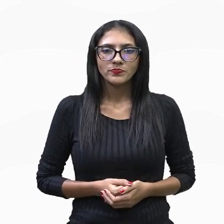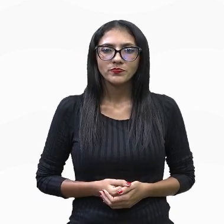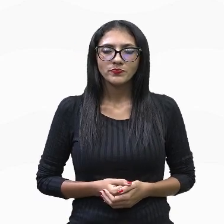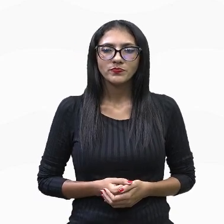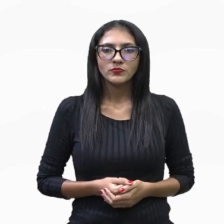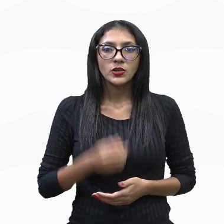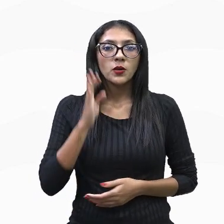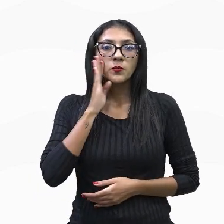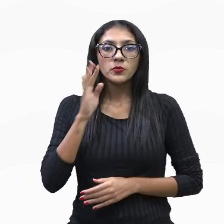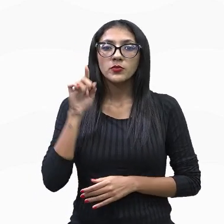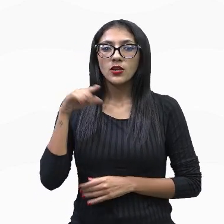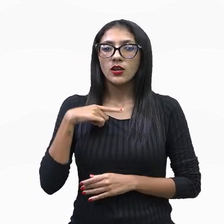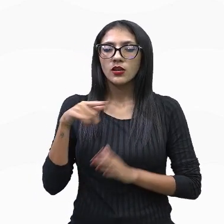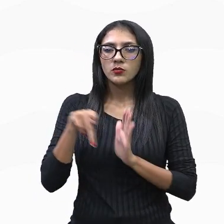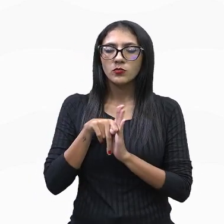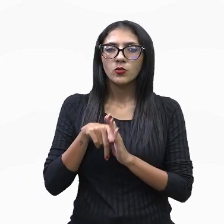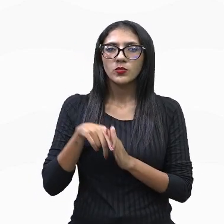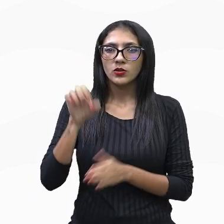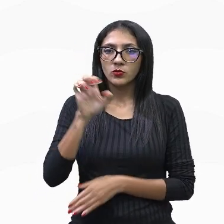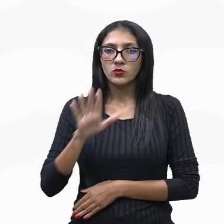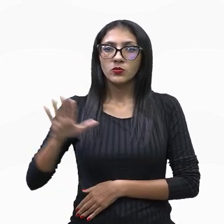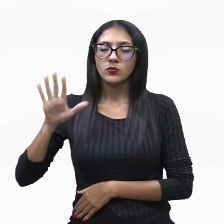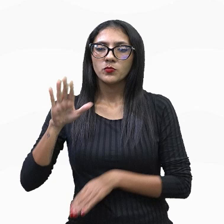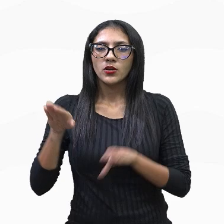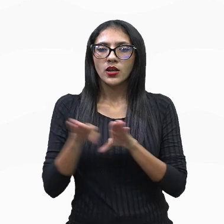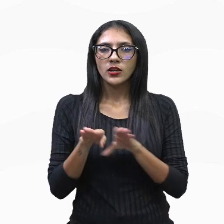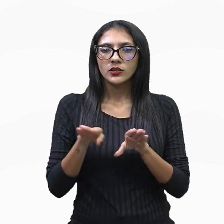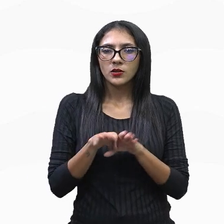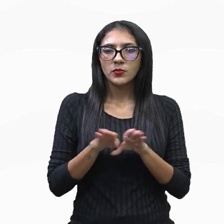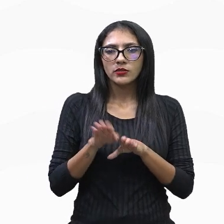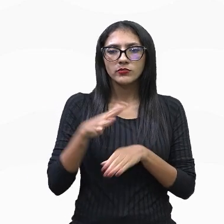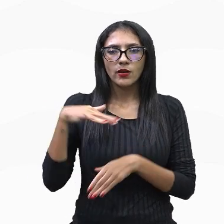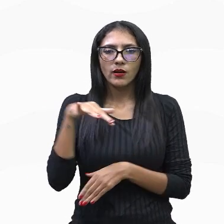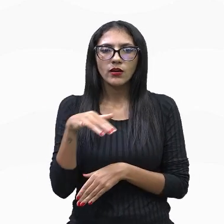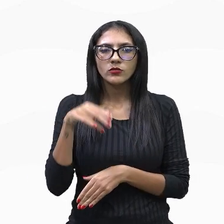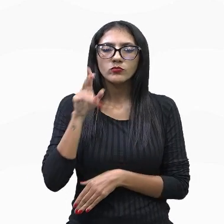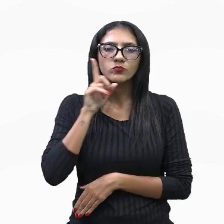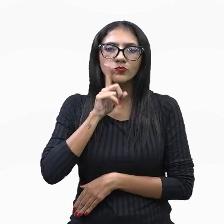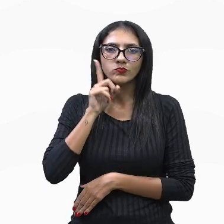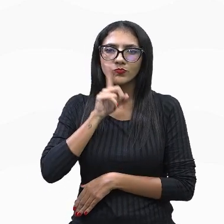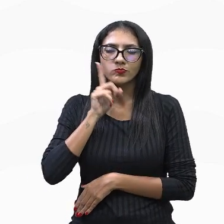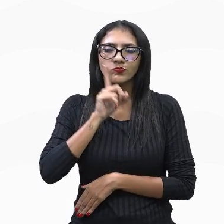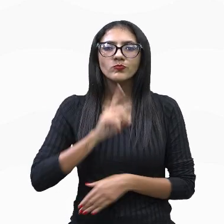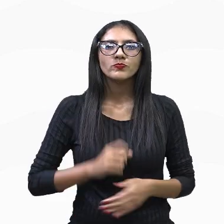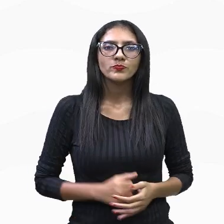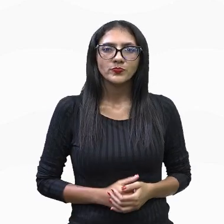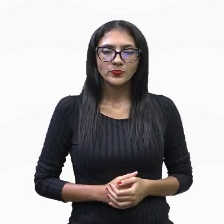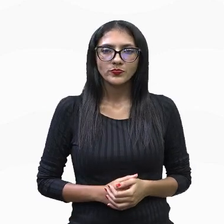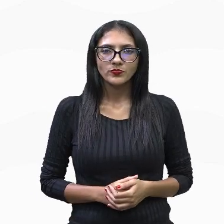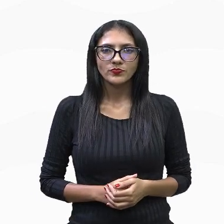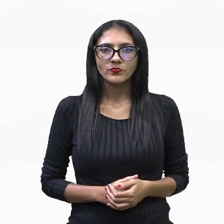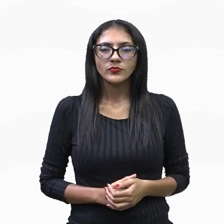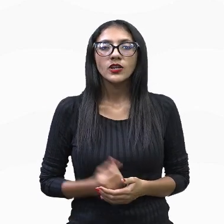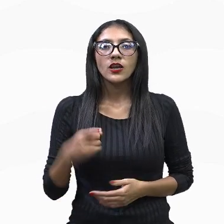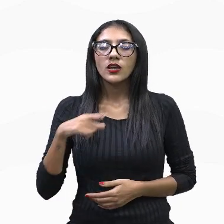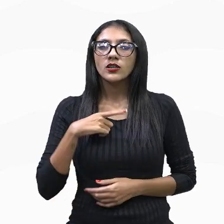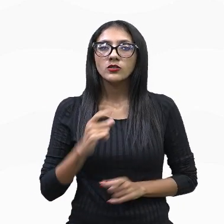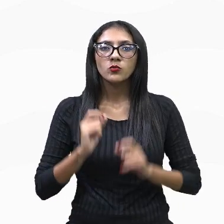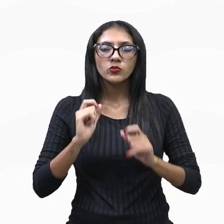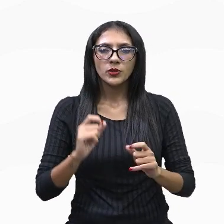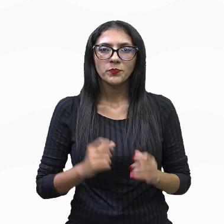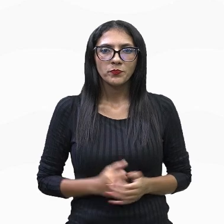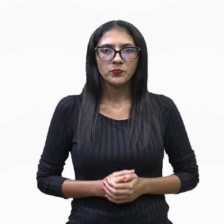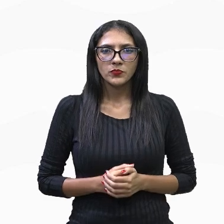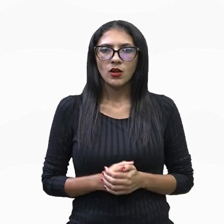teorias europeias e norte-americanas. Elas declararam-se contra a